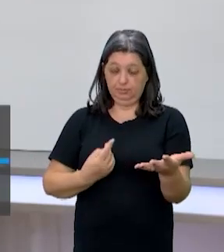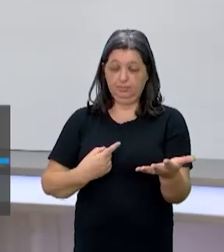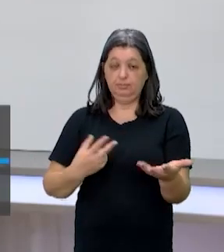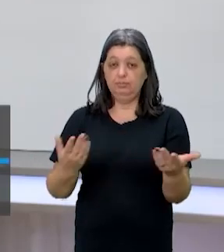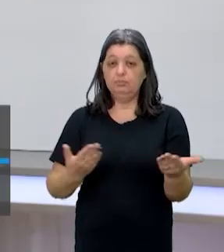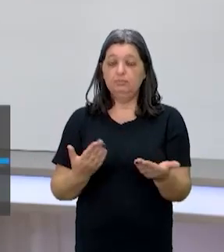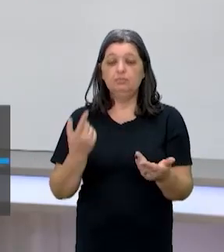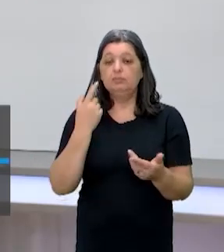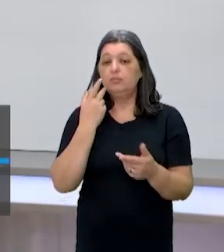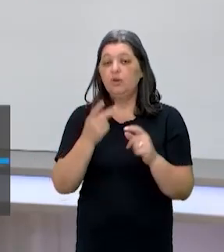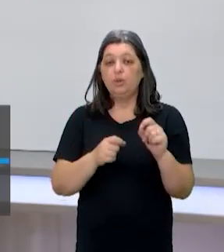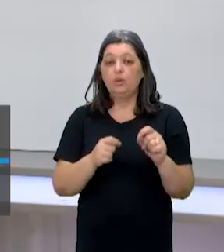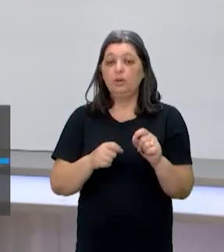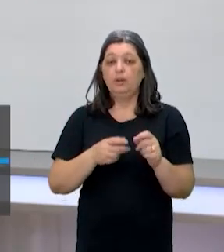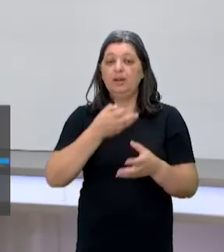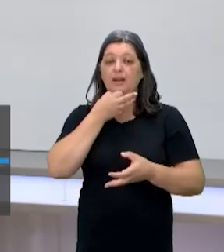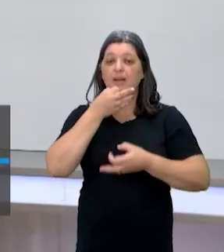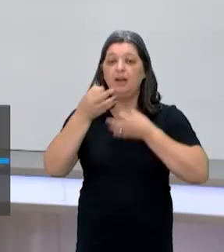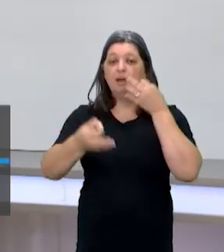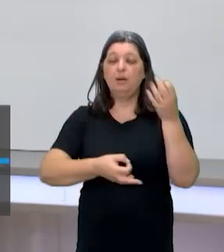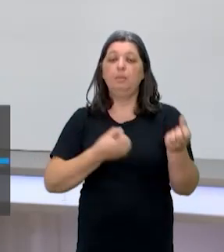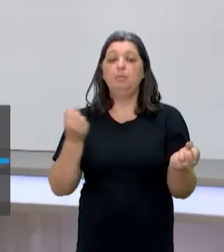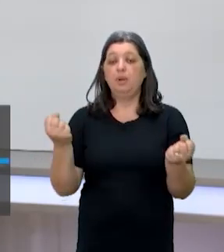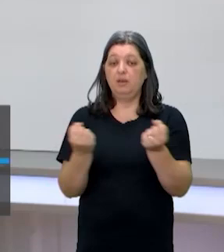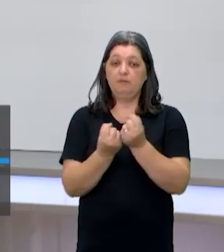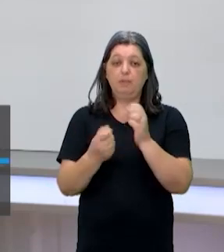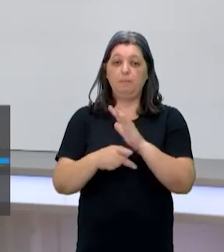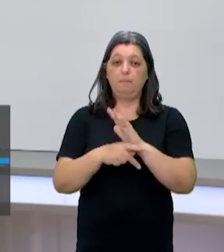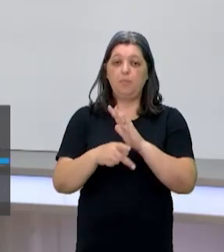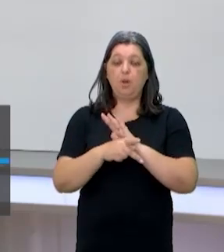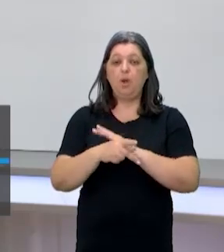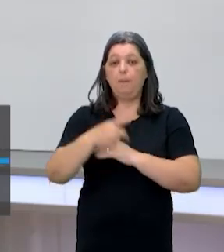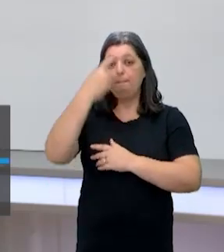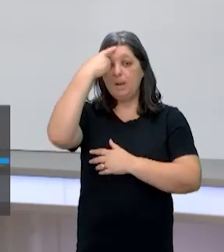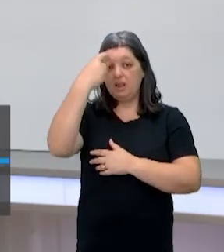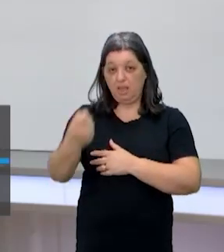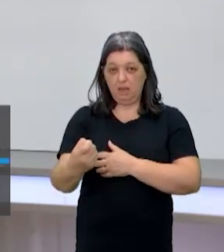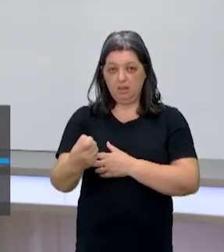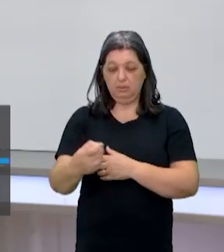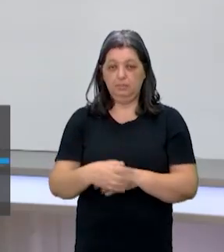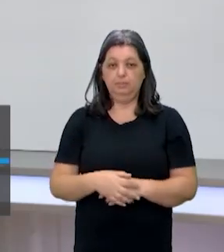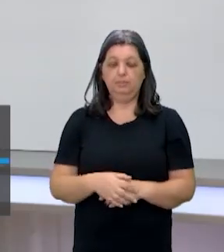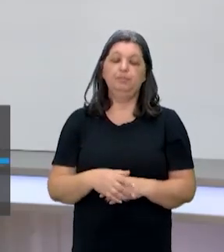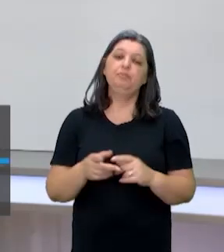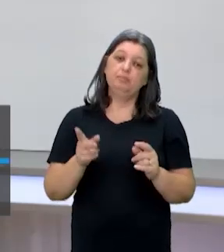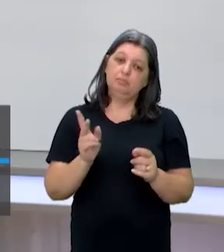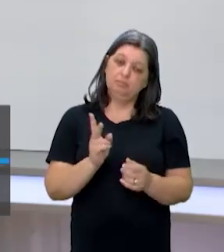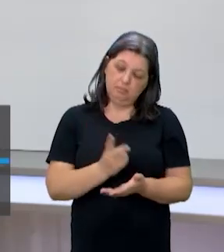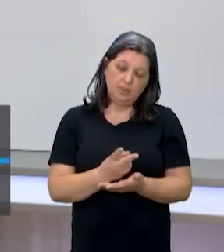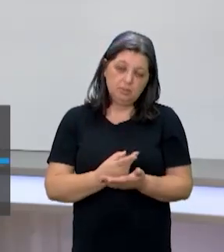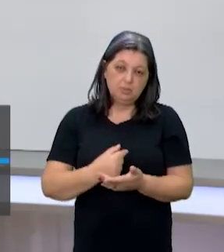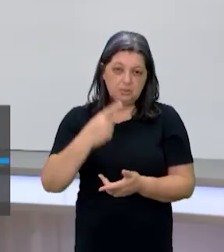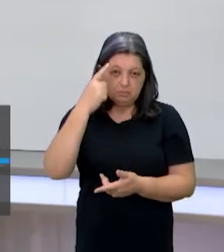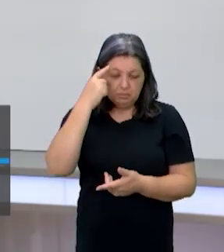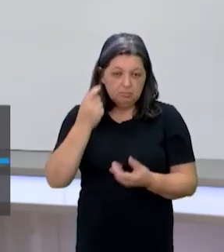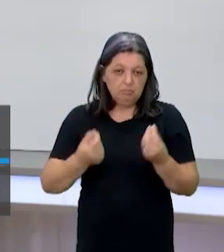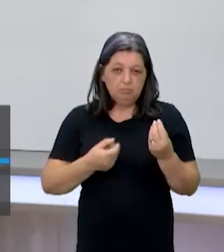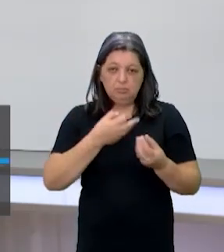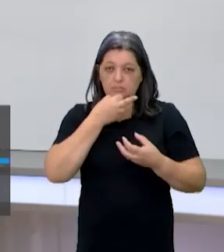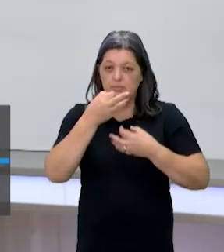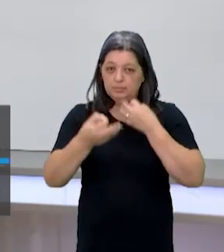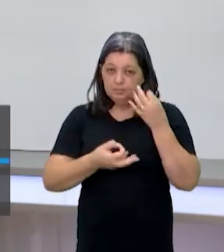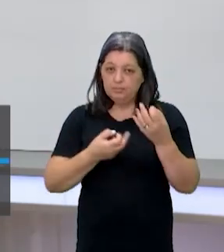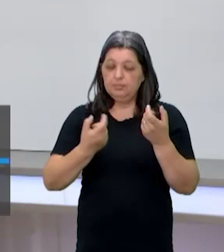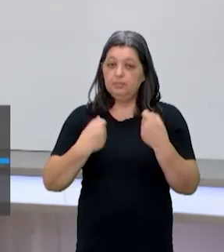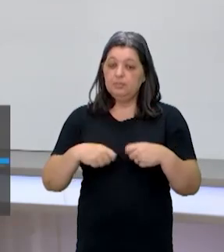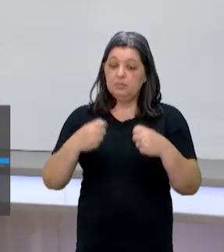ele trata aí de argumentar, de defender um posicionamento. Então, apesar de eu ter um ponto de vista, para eu convencer o